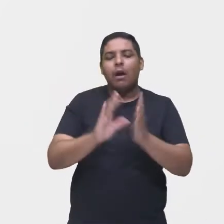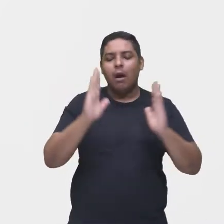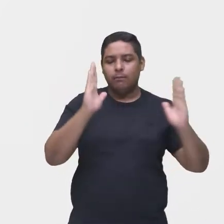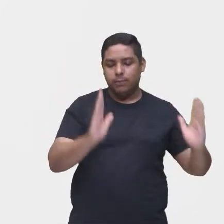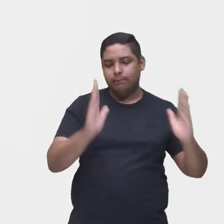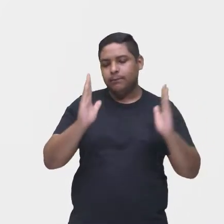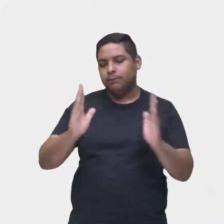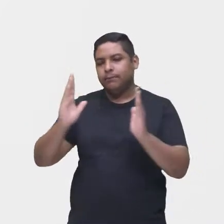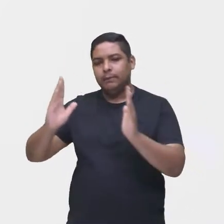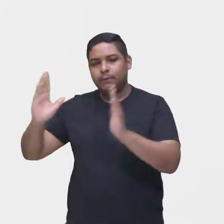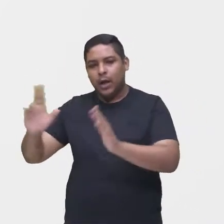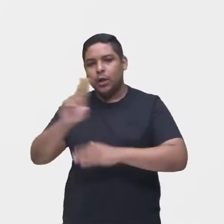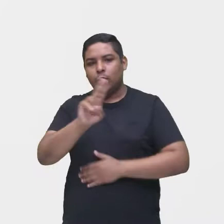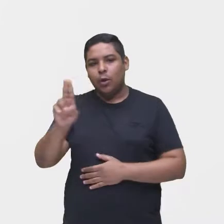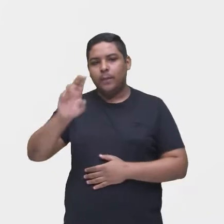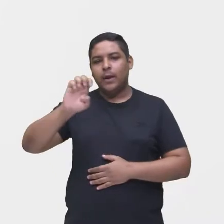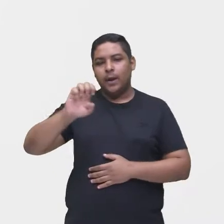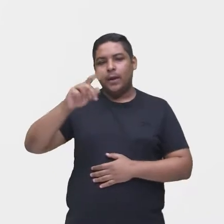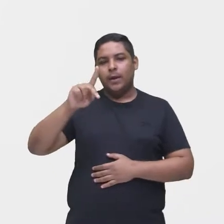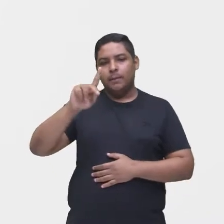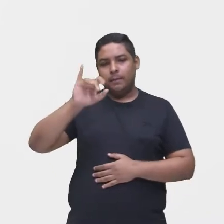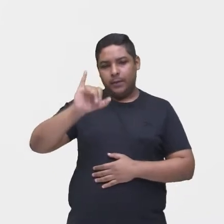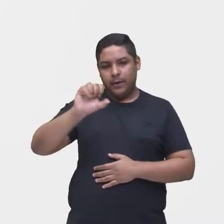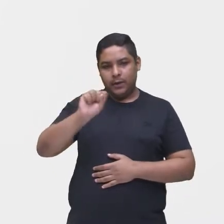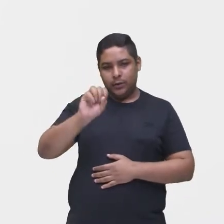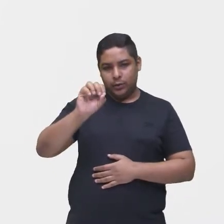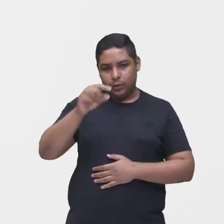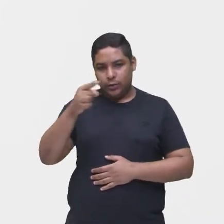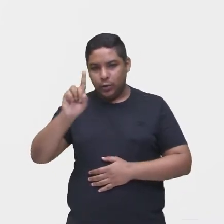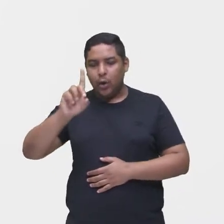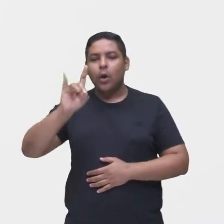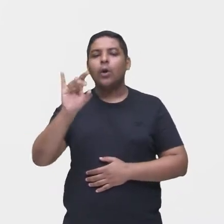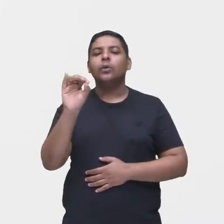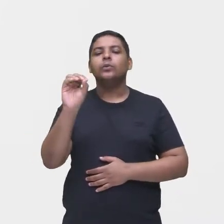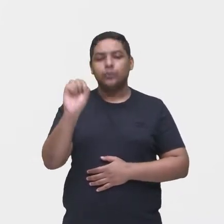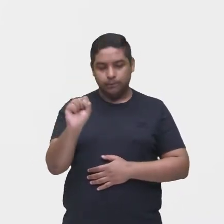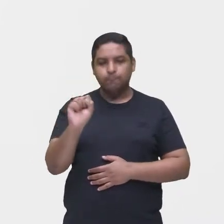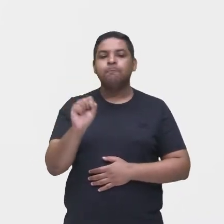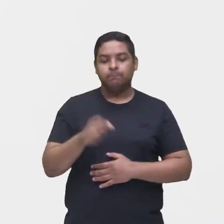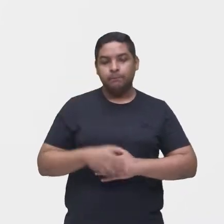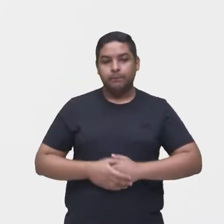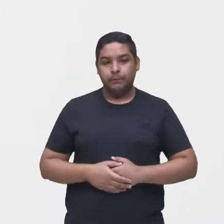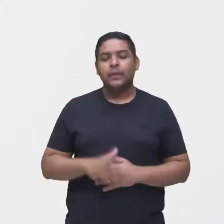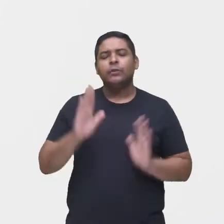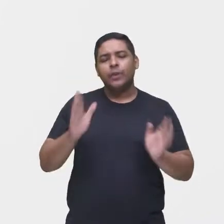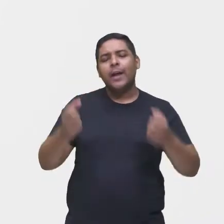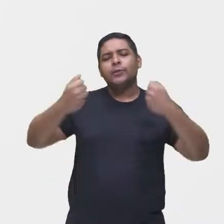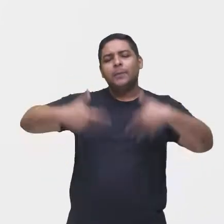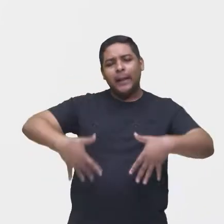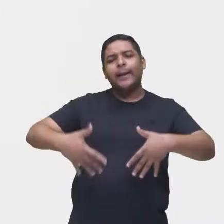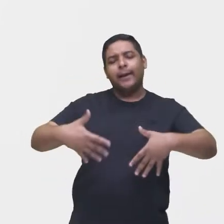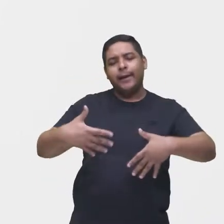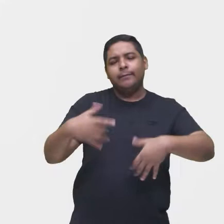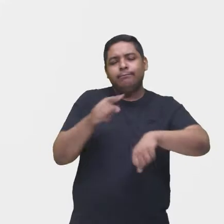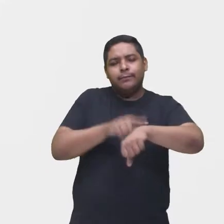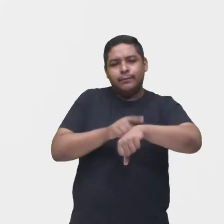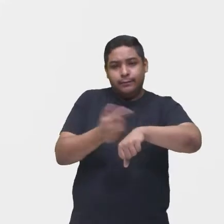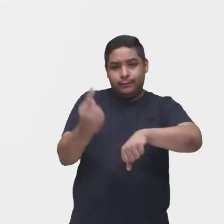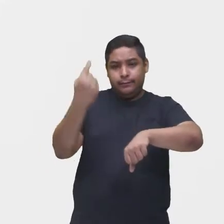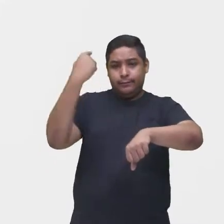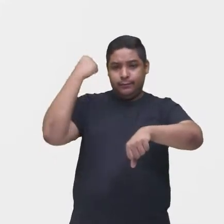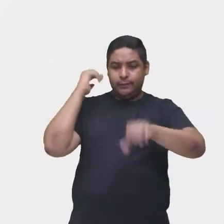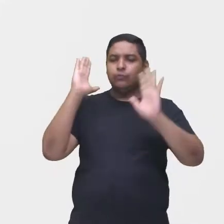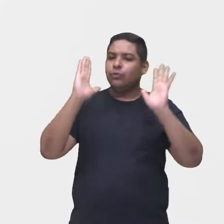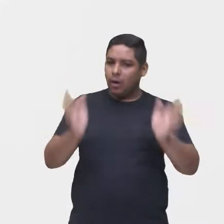episódios, que é mais ou menos um pouco o que eu expliquei pra vocês no momento anterior, né? A gente tem ali o número pré